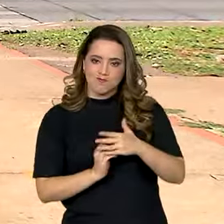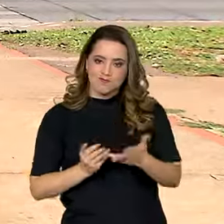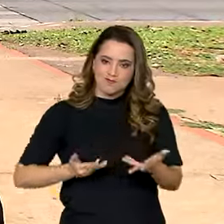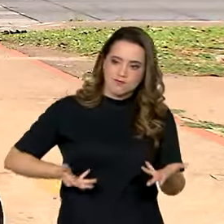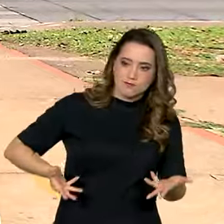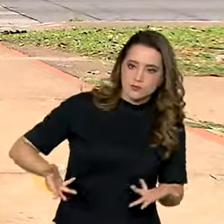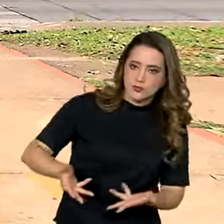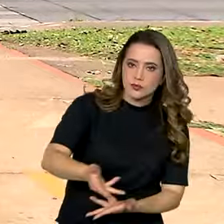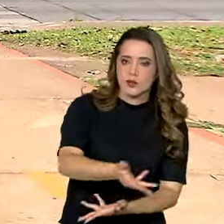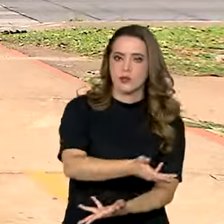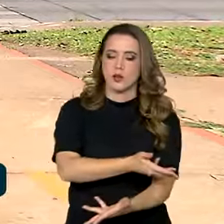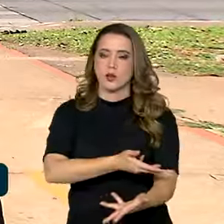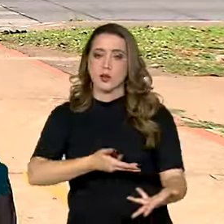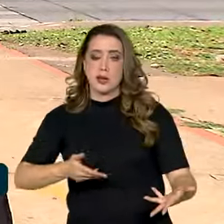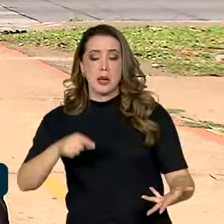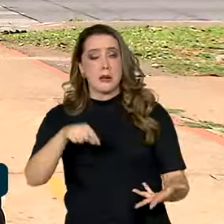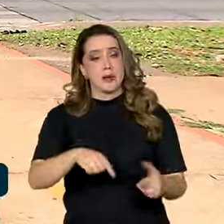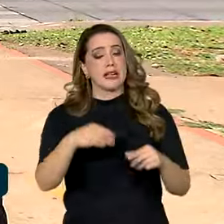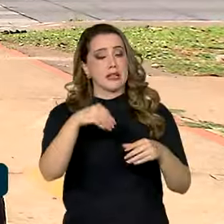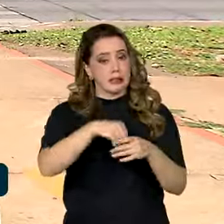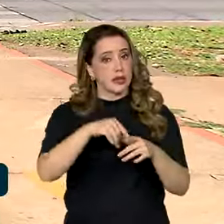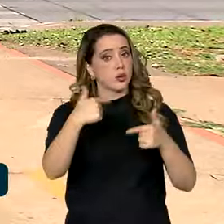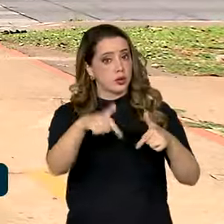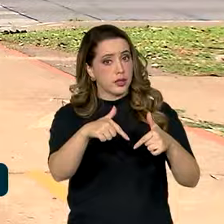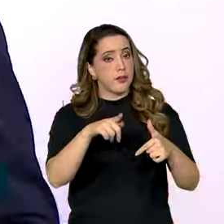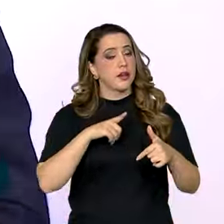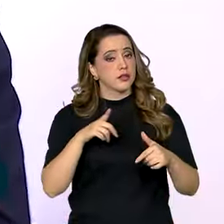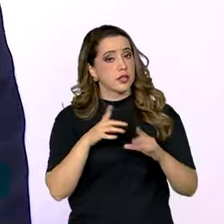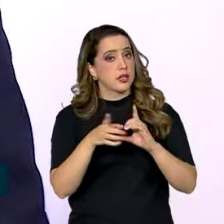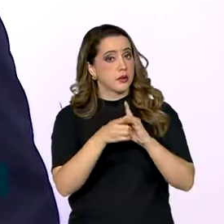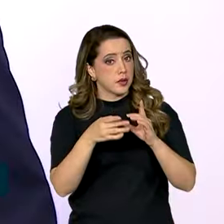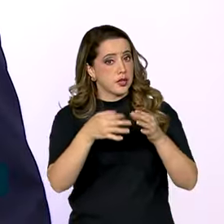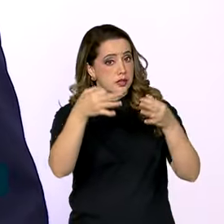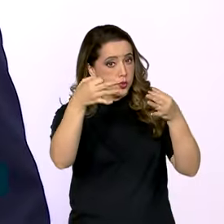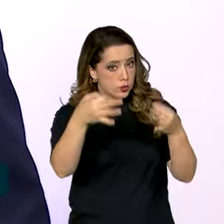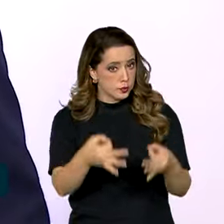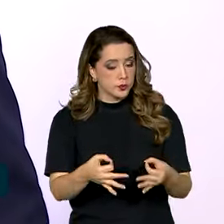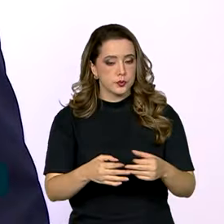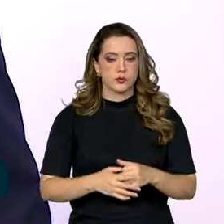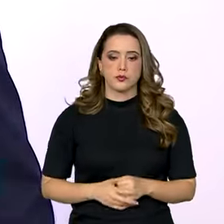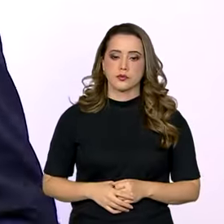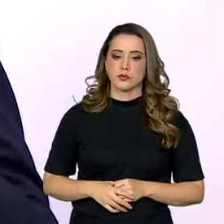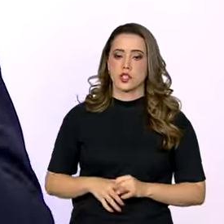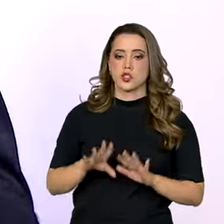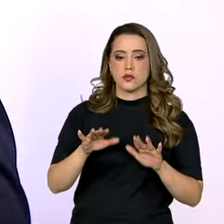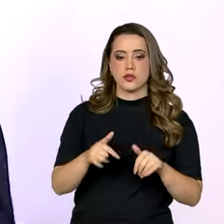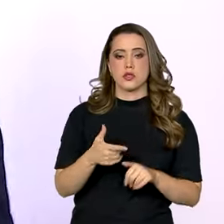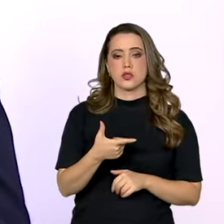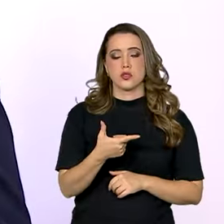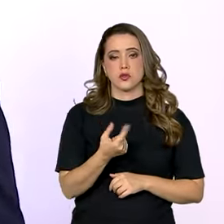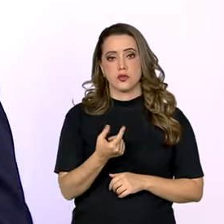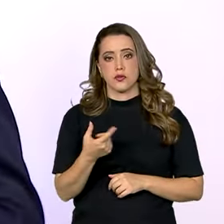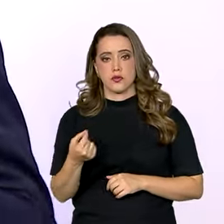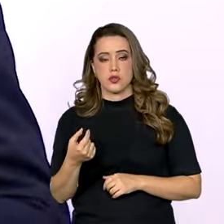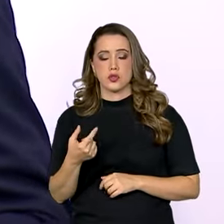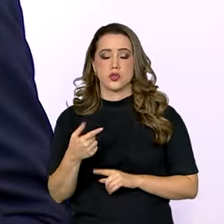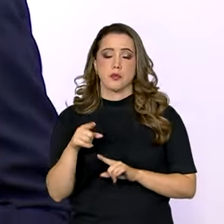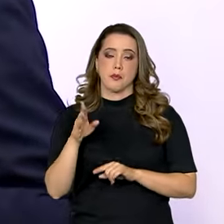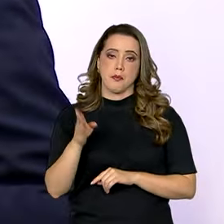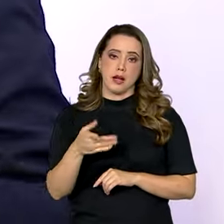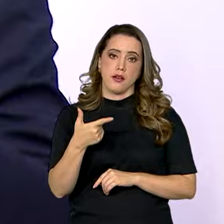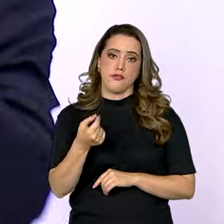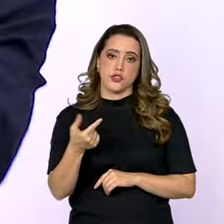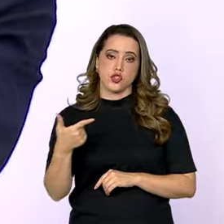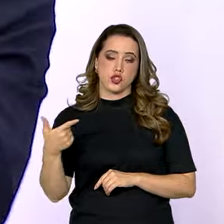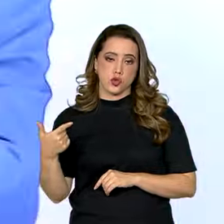de trabalho democrático, digno e justo. Nós terminamos o ano 2022 com 9,2%, ou seja, apesar